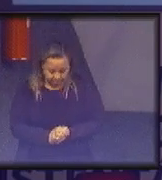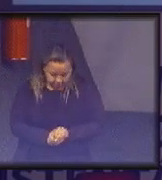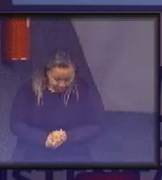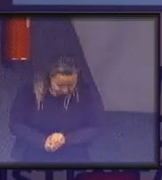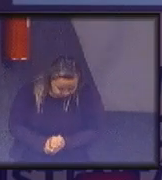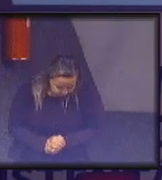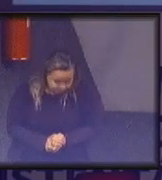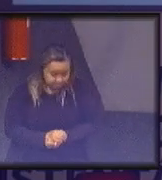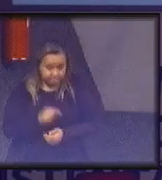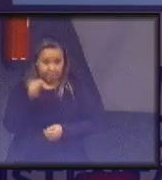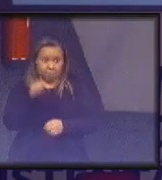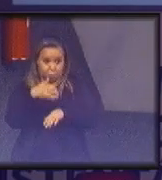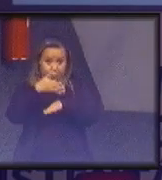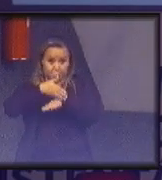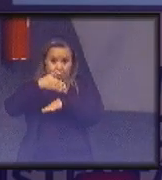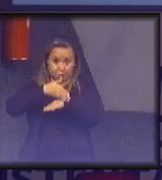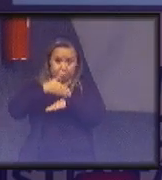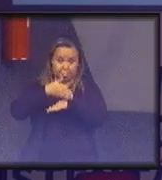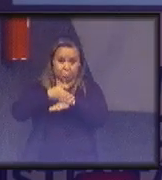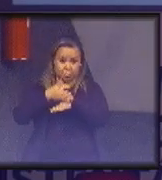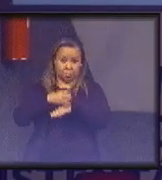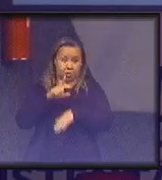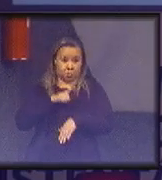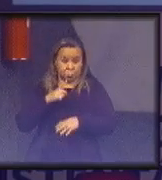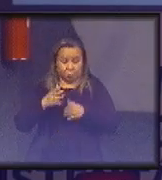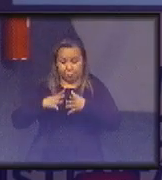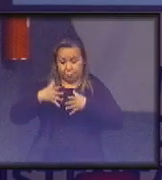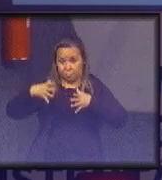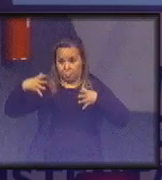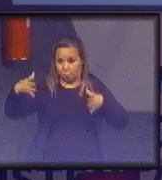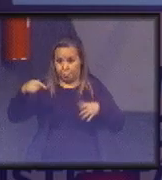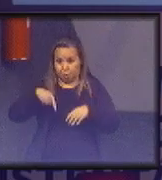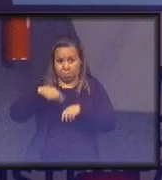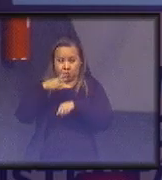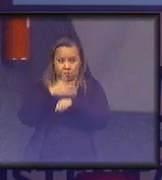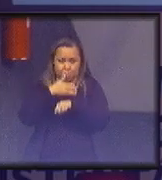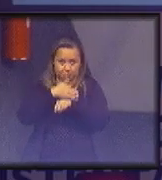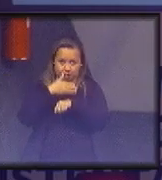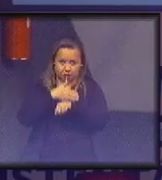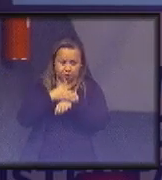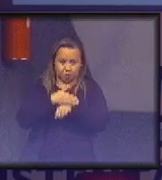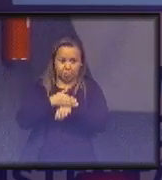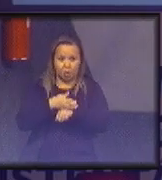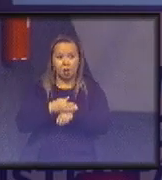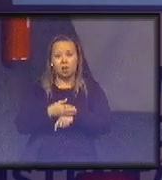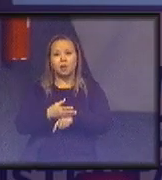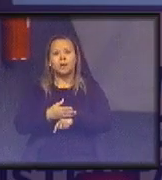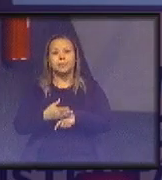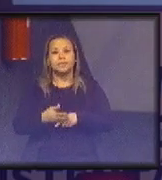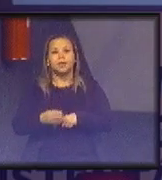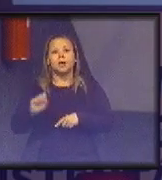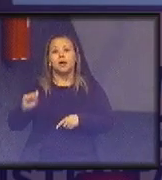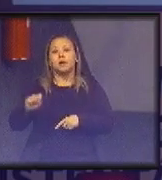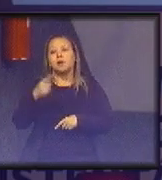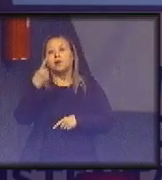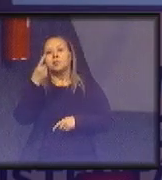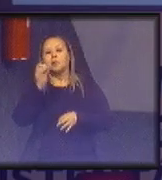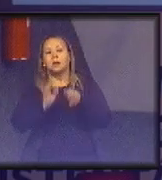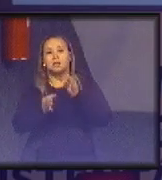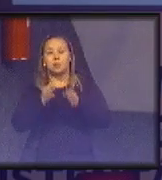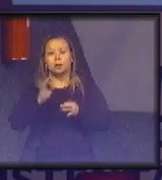E essas participações, houve um aumento nessas participações, exceto na Justiça Eleitoral. Então, de